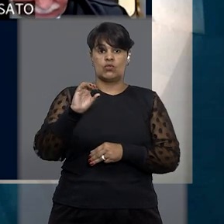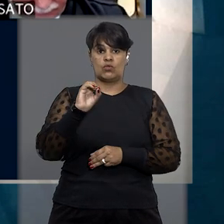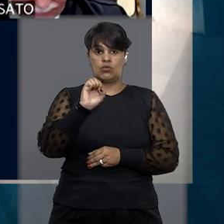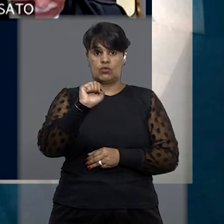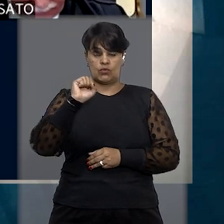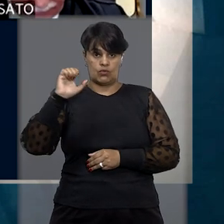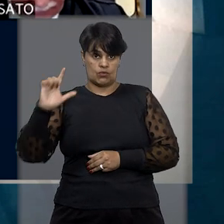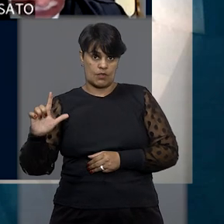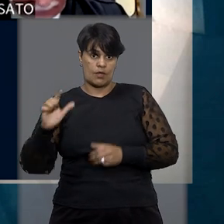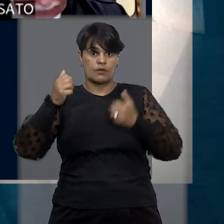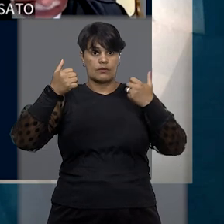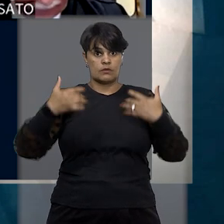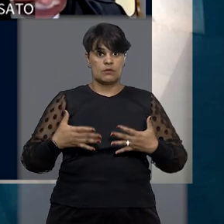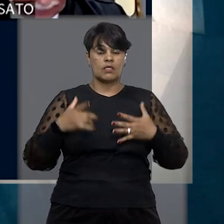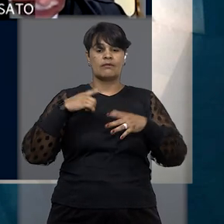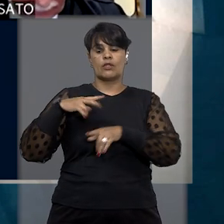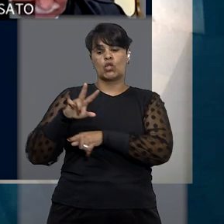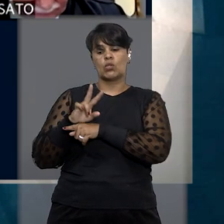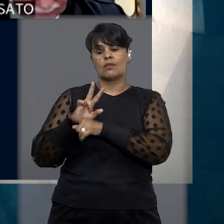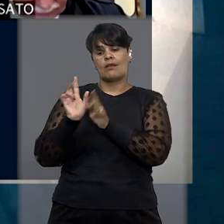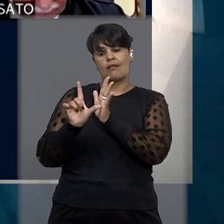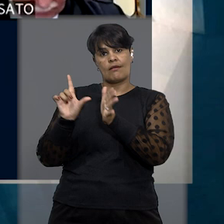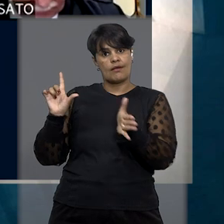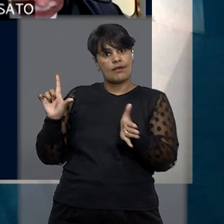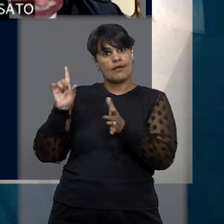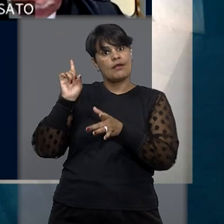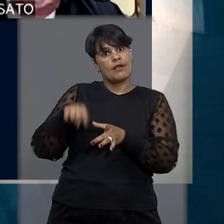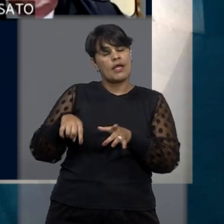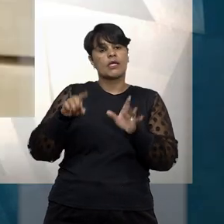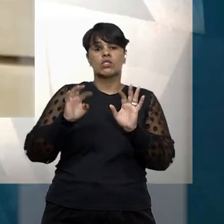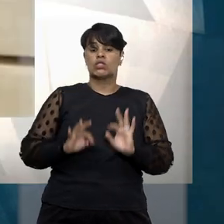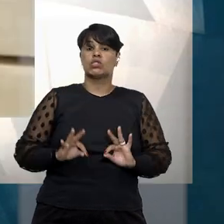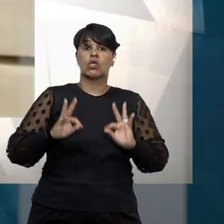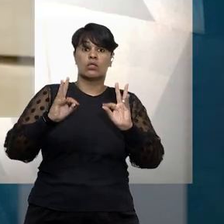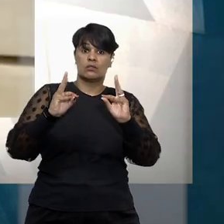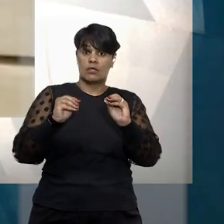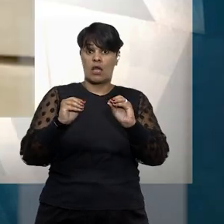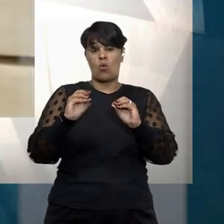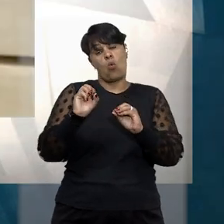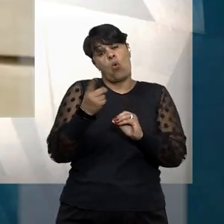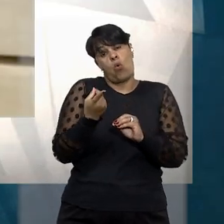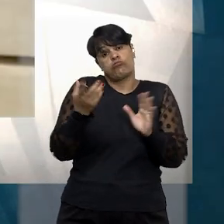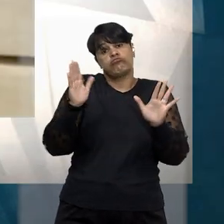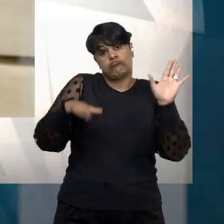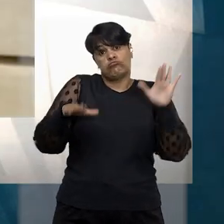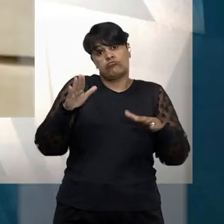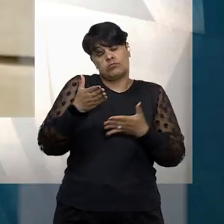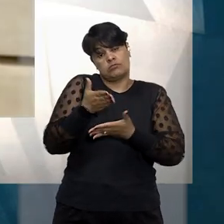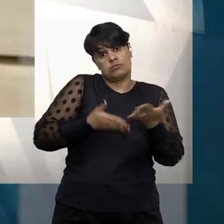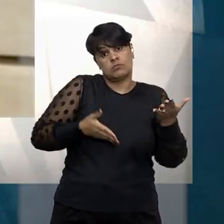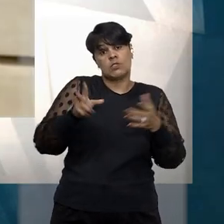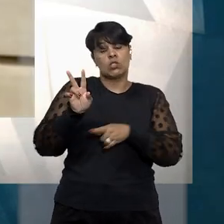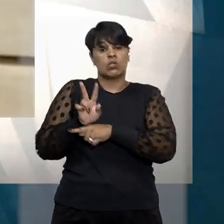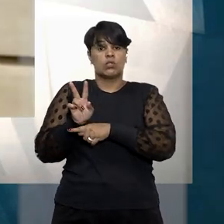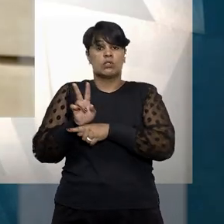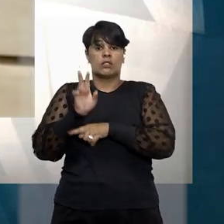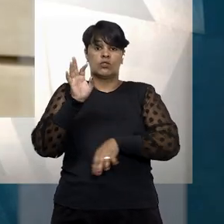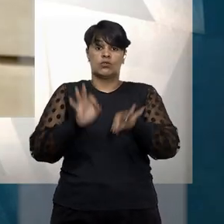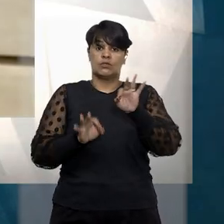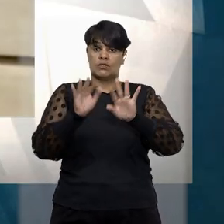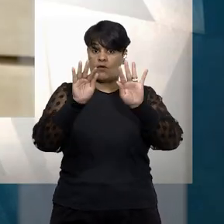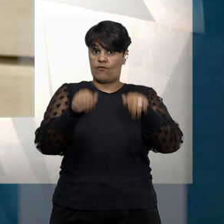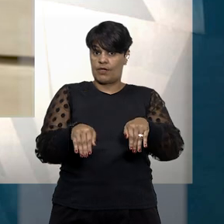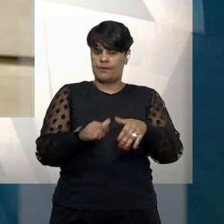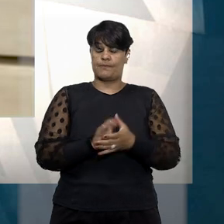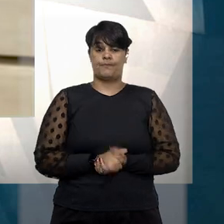antecipadas de urgência têm o objetivo de antecipação total ou parcial dos efeitos da tutela judicial definitiva.